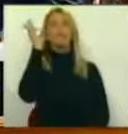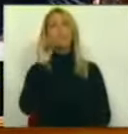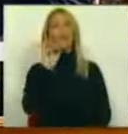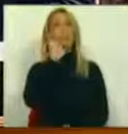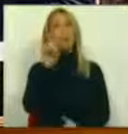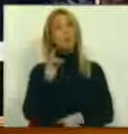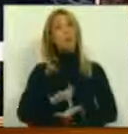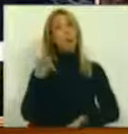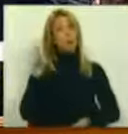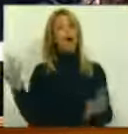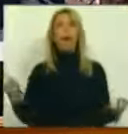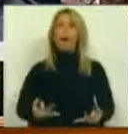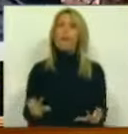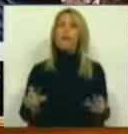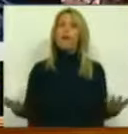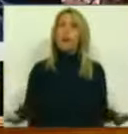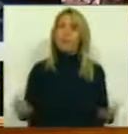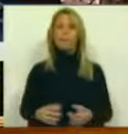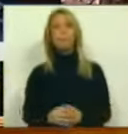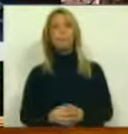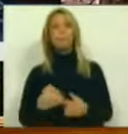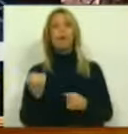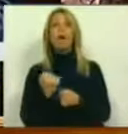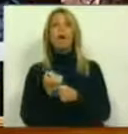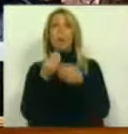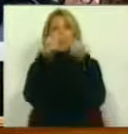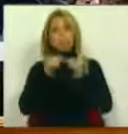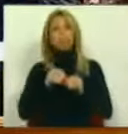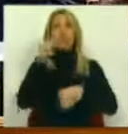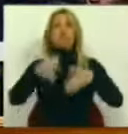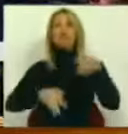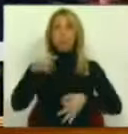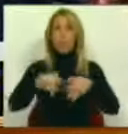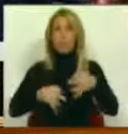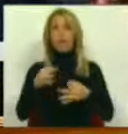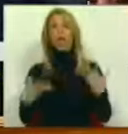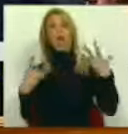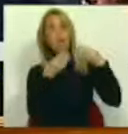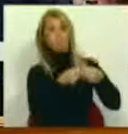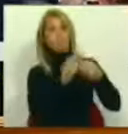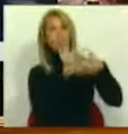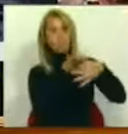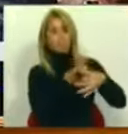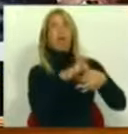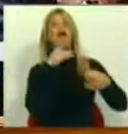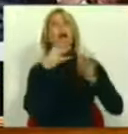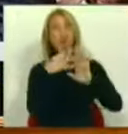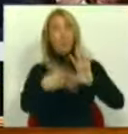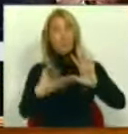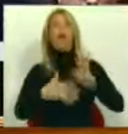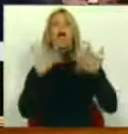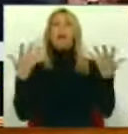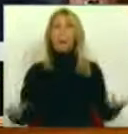uma questão delicada. É. A construção jurídica que lhe está associada é complexa. É. Mas,